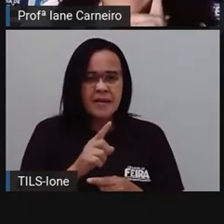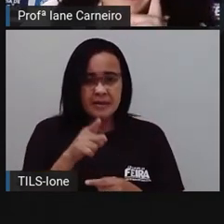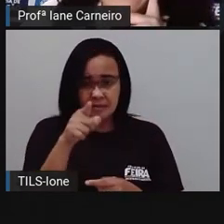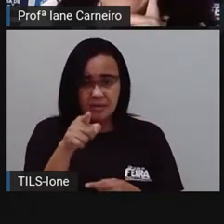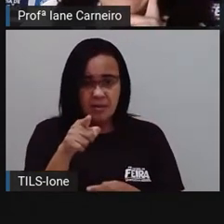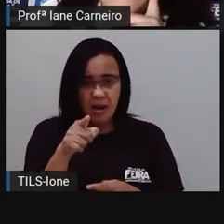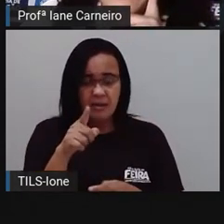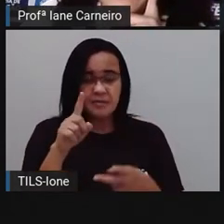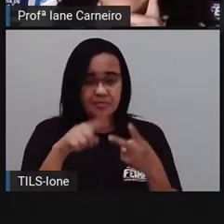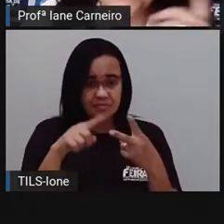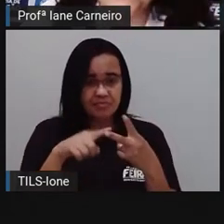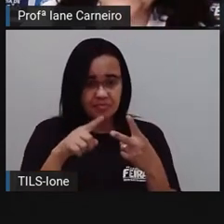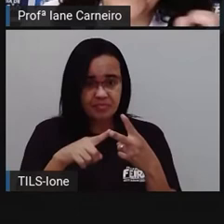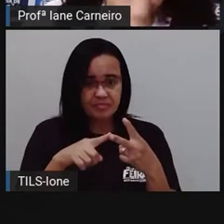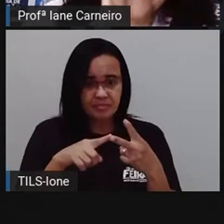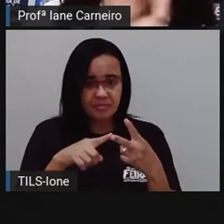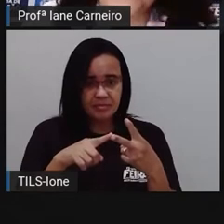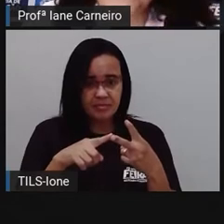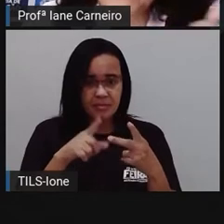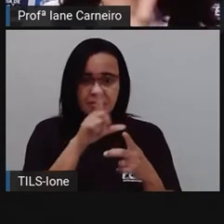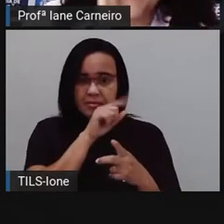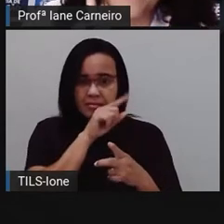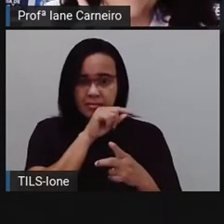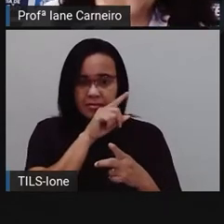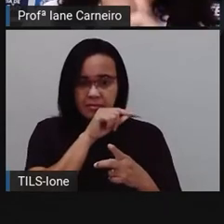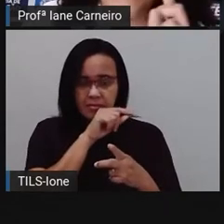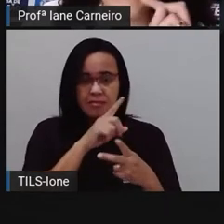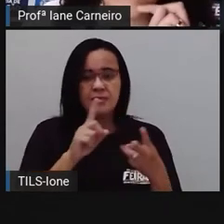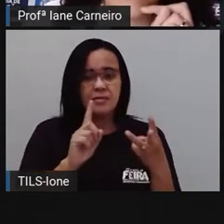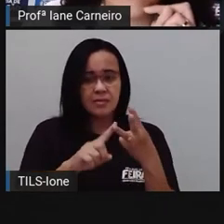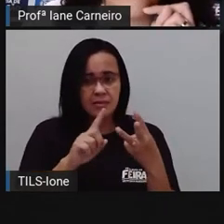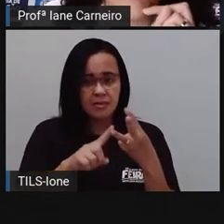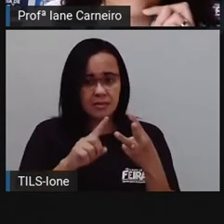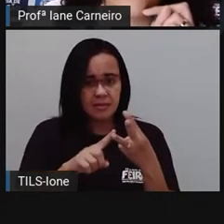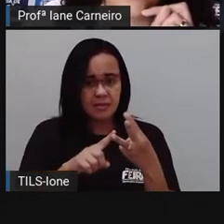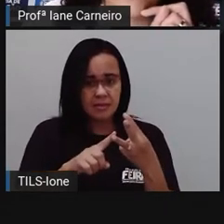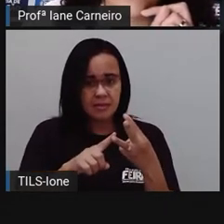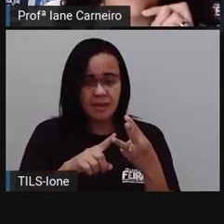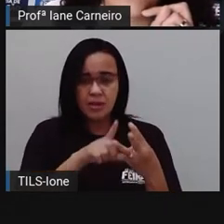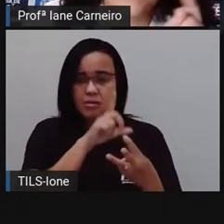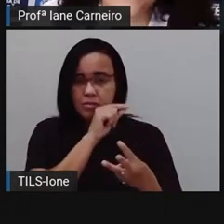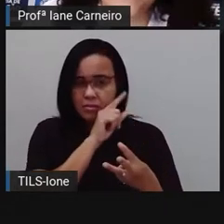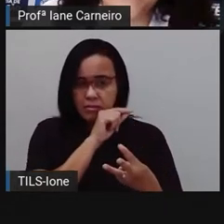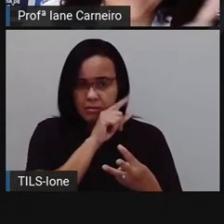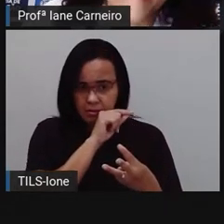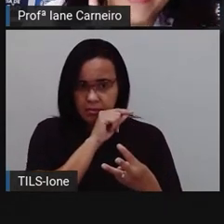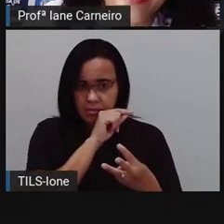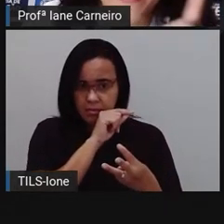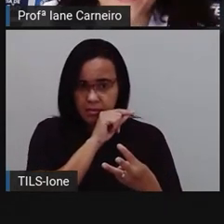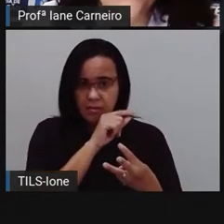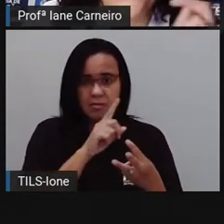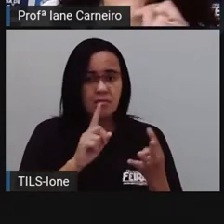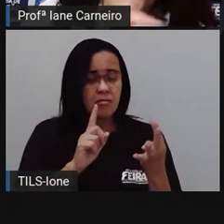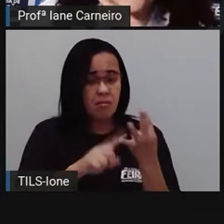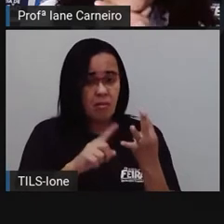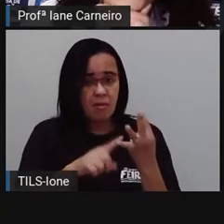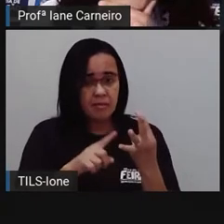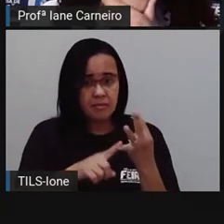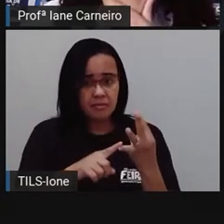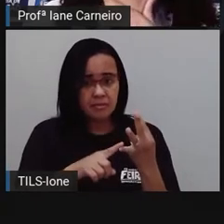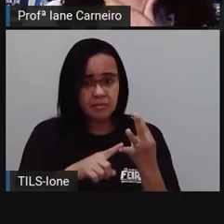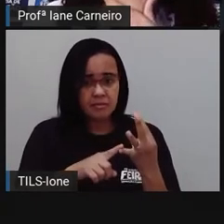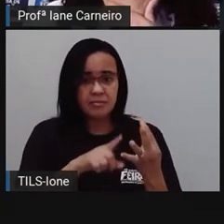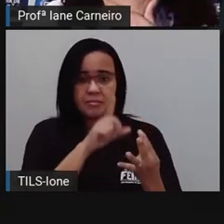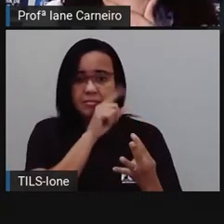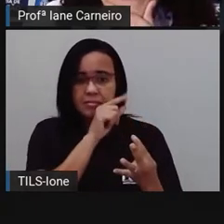pelada, é uma ave? Também não. Esse aqui, o coati? Não. O